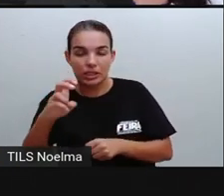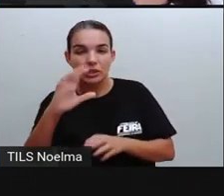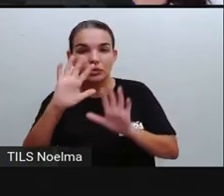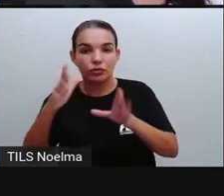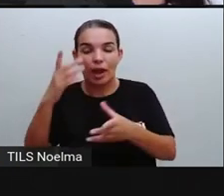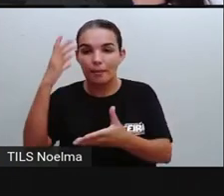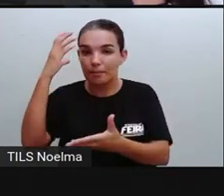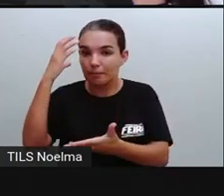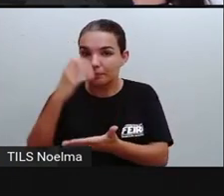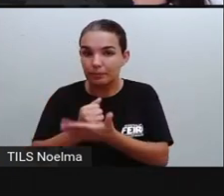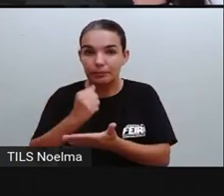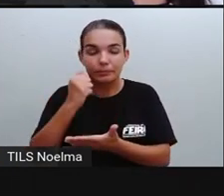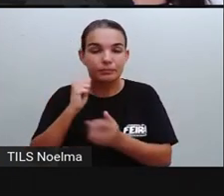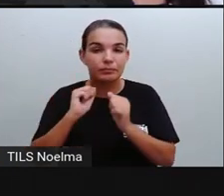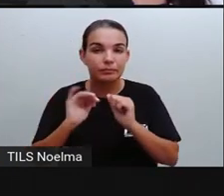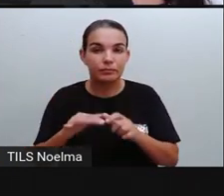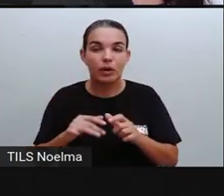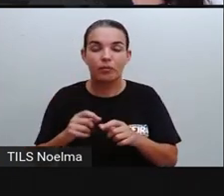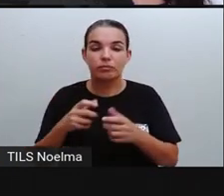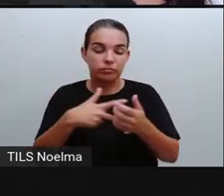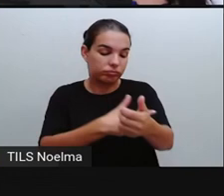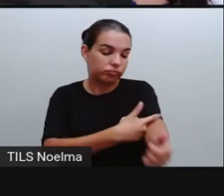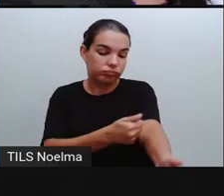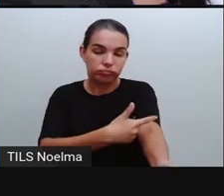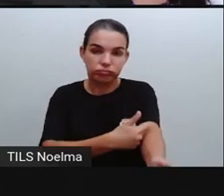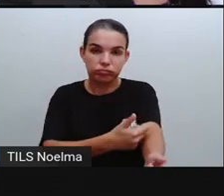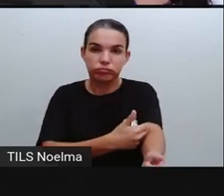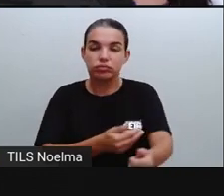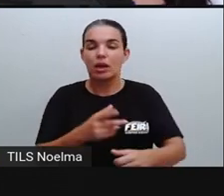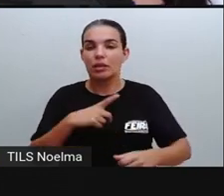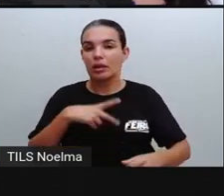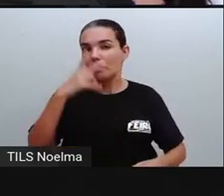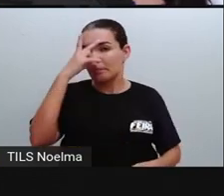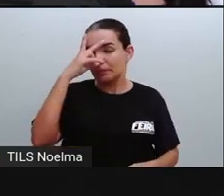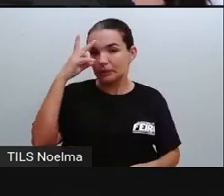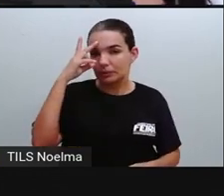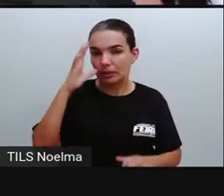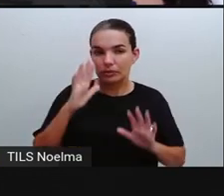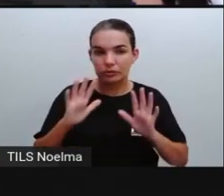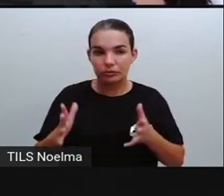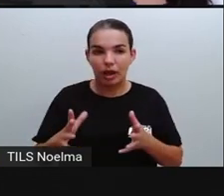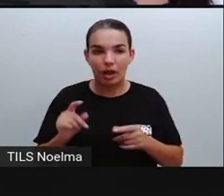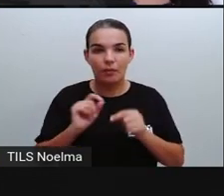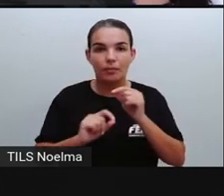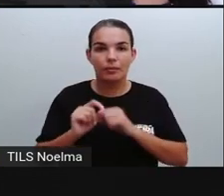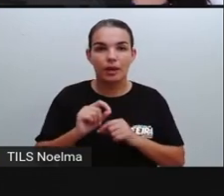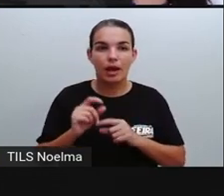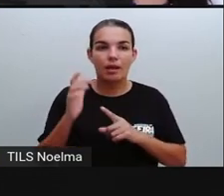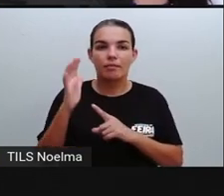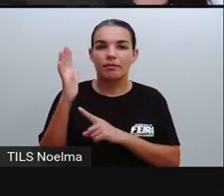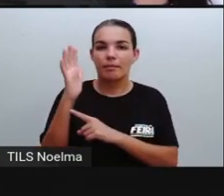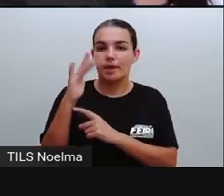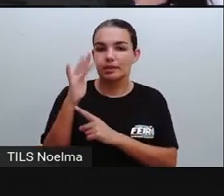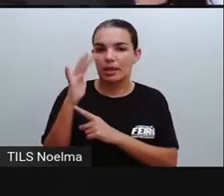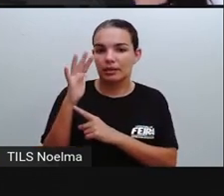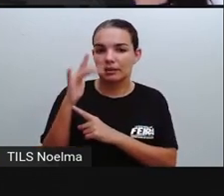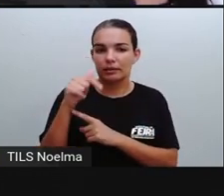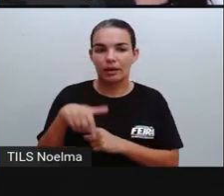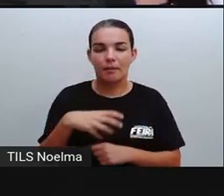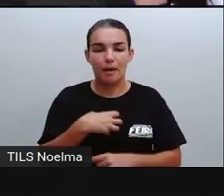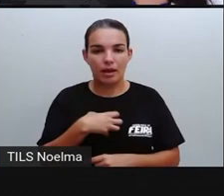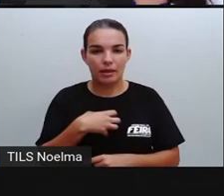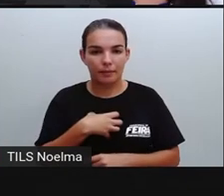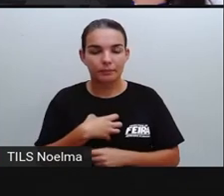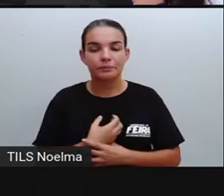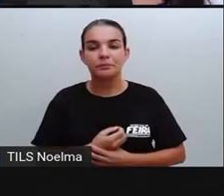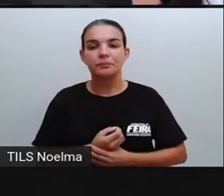aí de exames laboratoriais de pacientes, que inclusive aconteceu em Camassari, na Bahia, certo? E pode